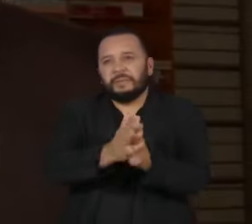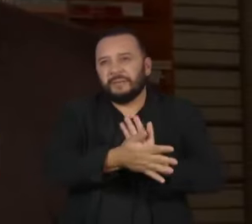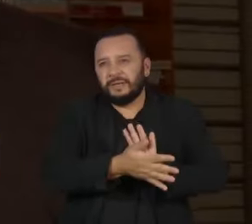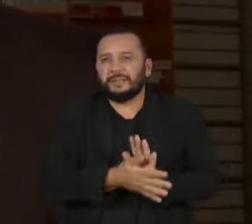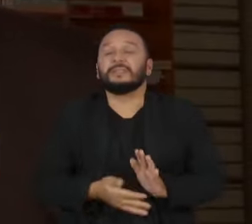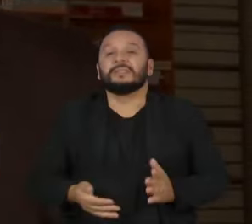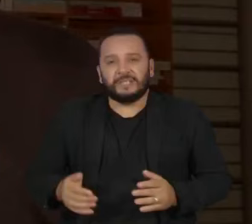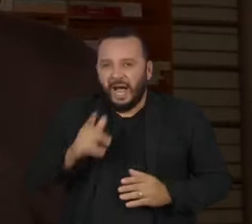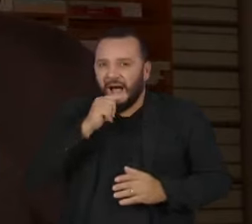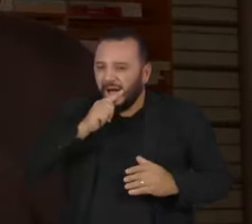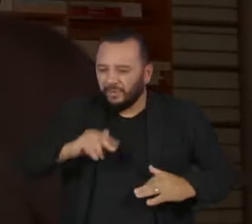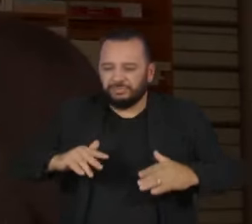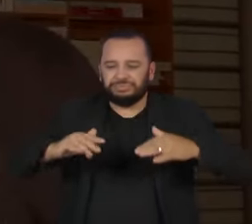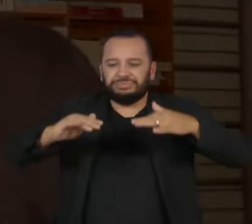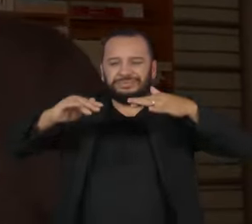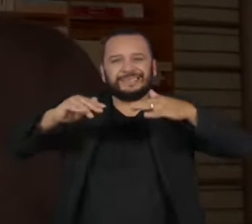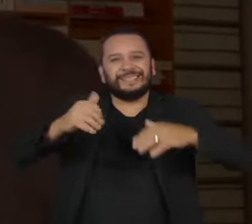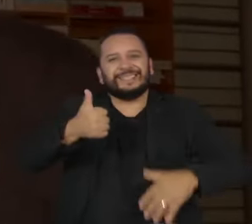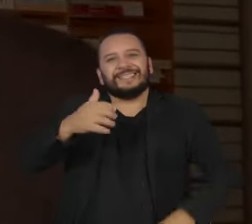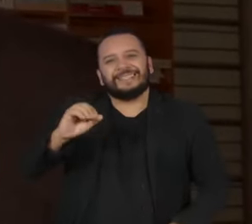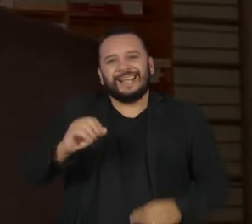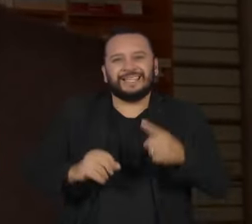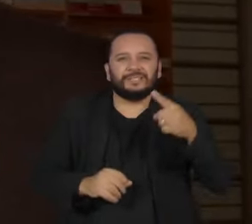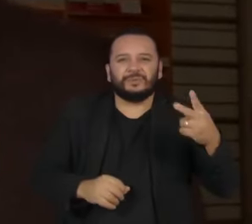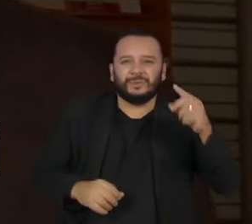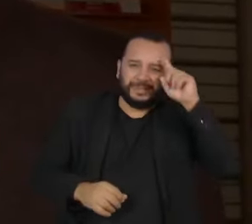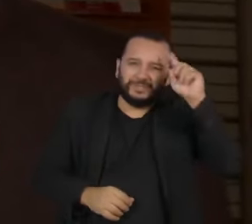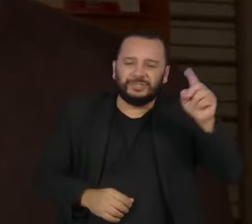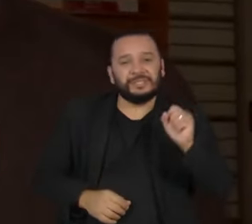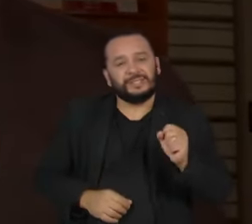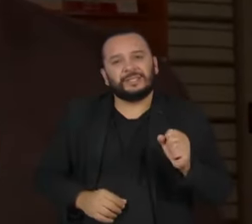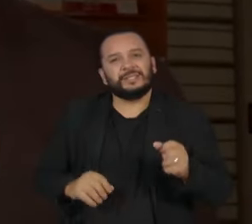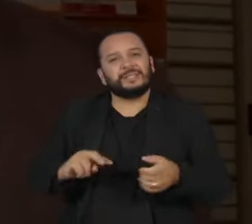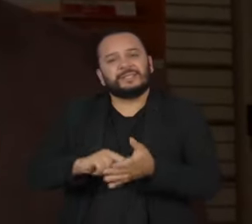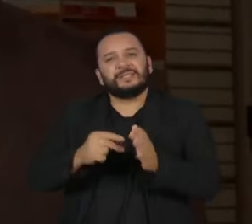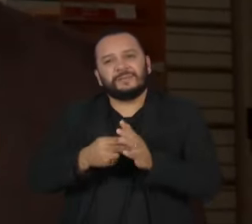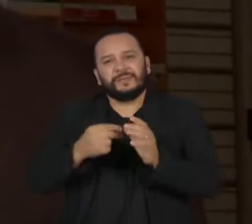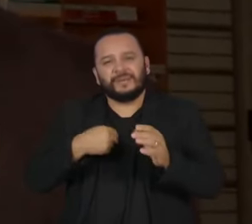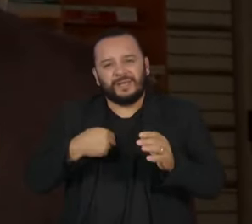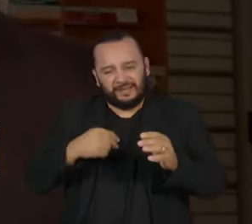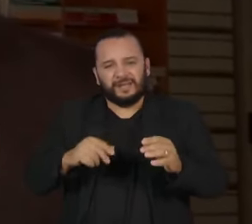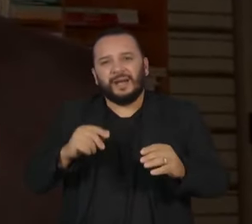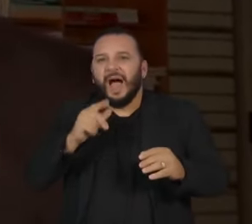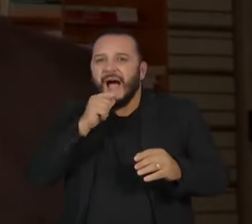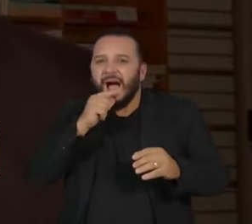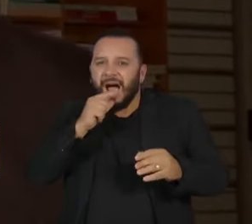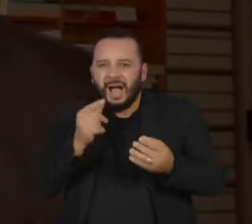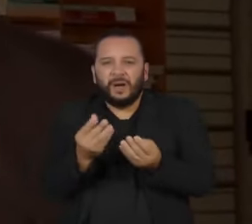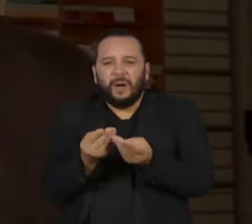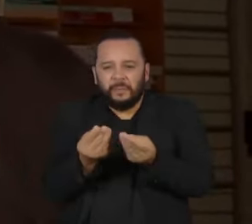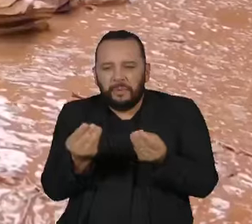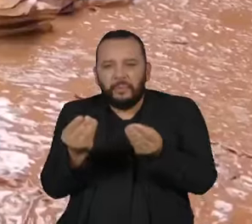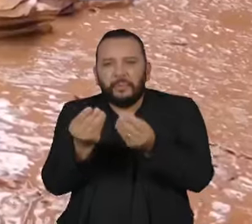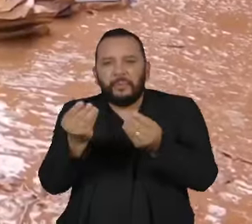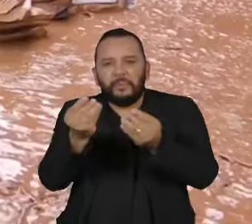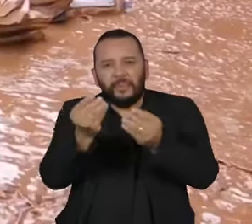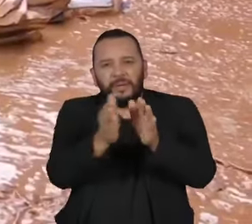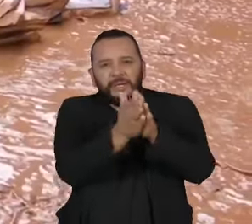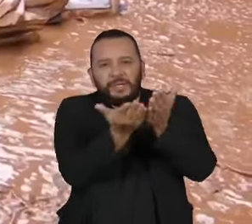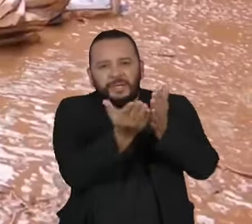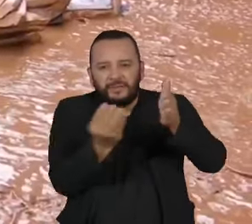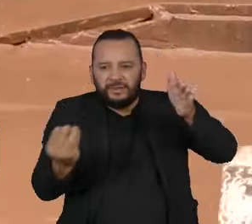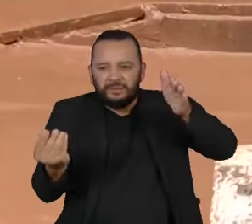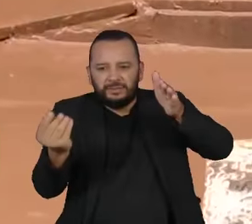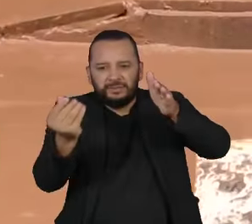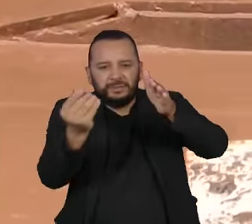tanto tempo, 10, 12 dias, que a densidade da umidade do ar dentro, interna da loja, começou a